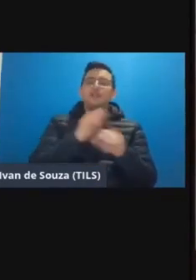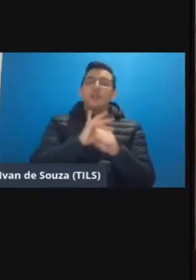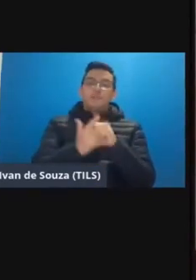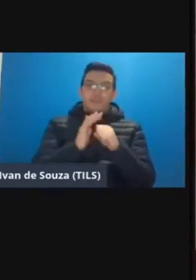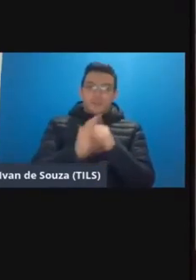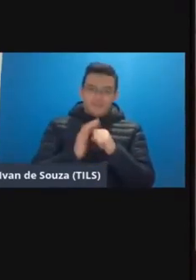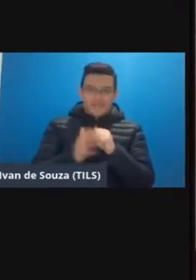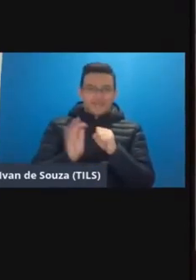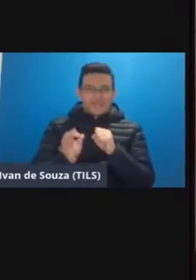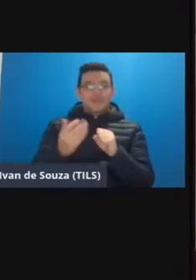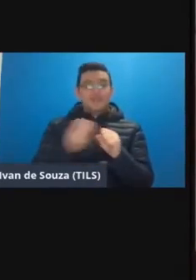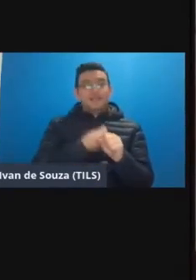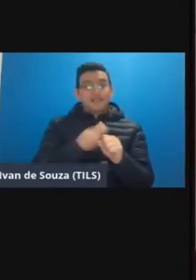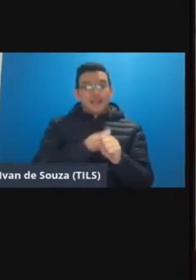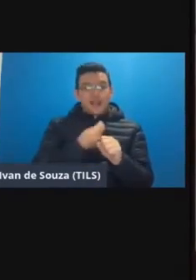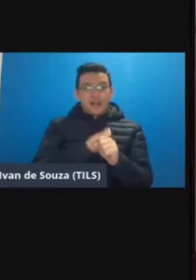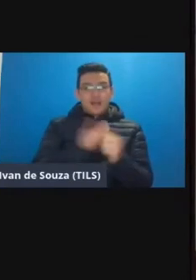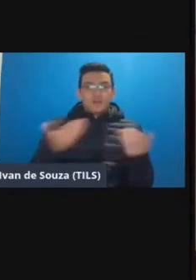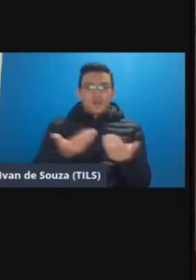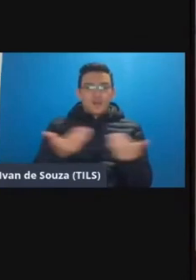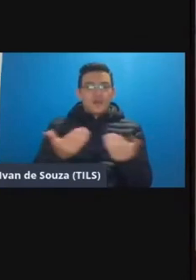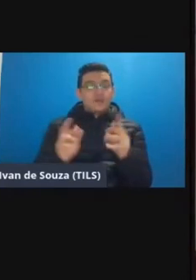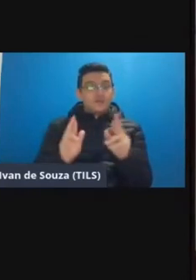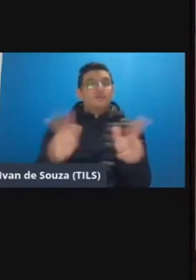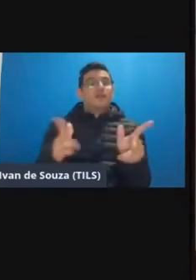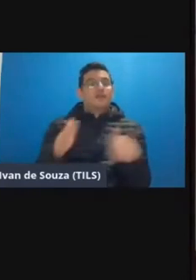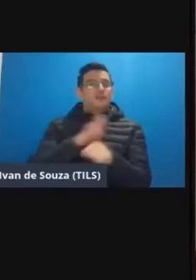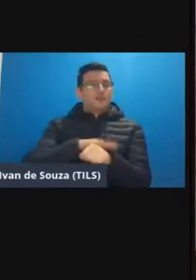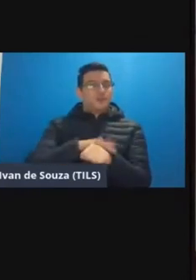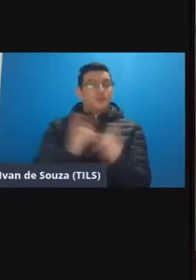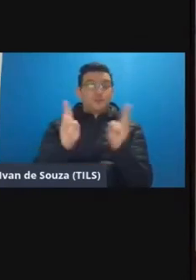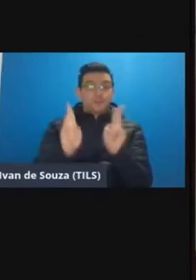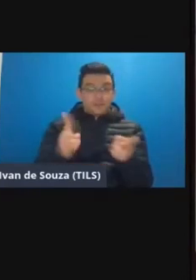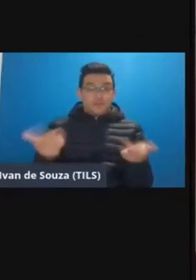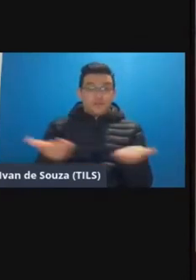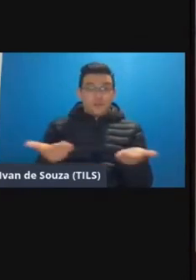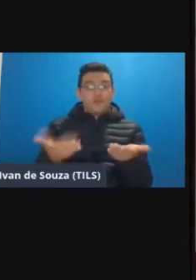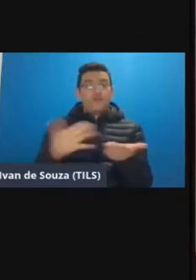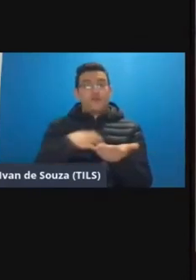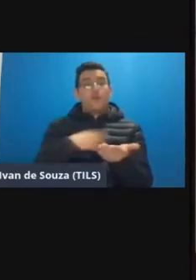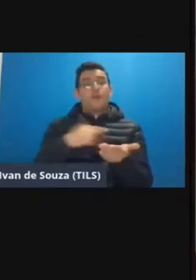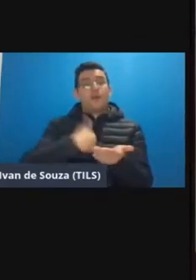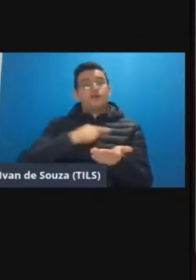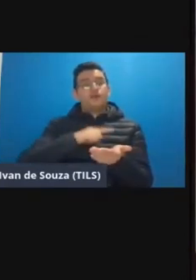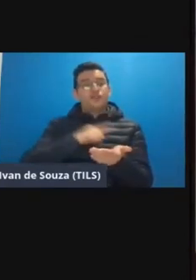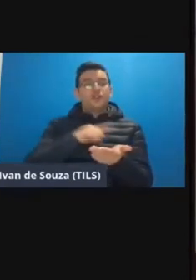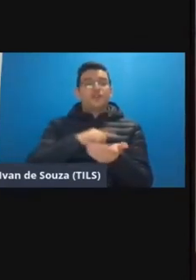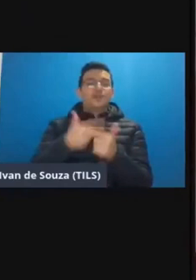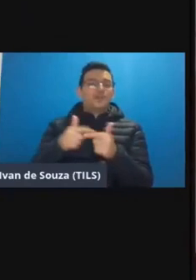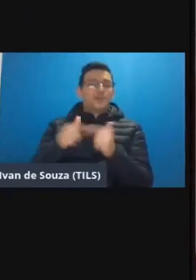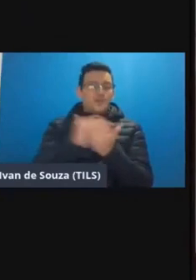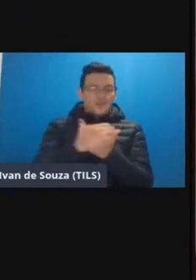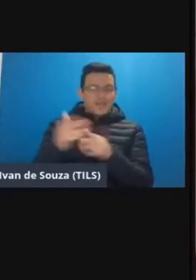né estamos em excepcionalidade e da mesma forma como hoje né eu tive todo esse contratempo no início